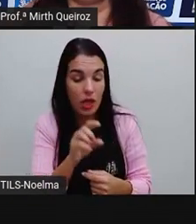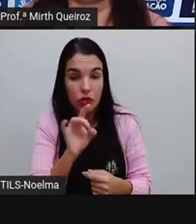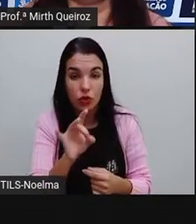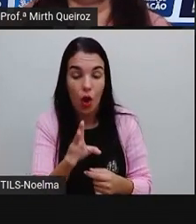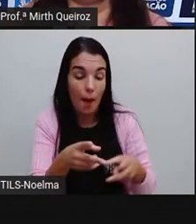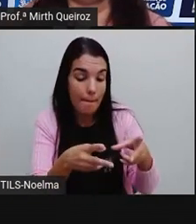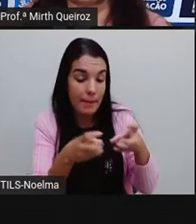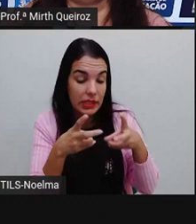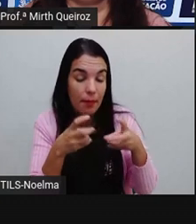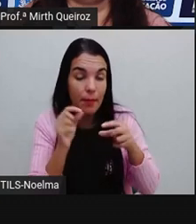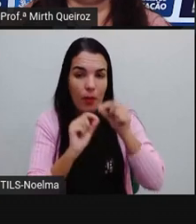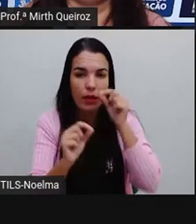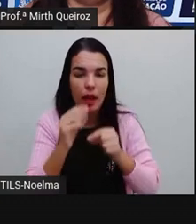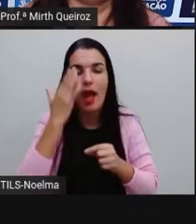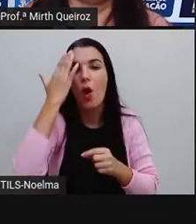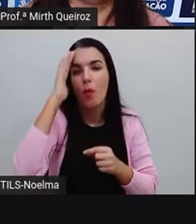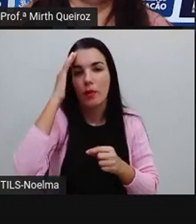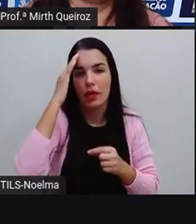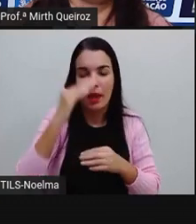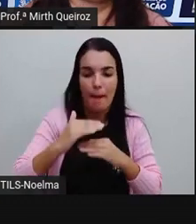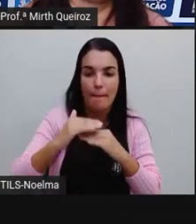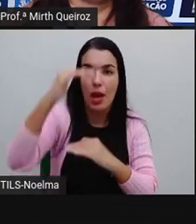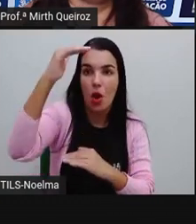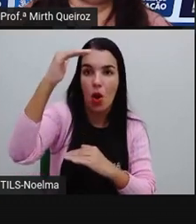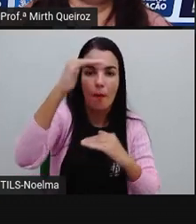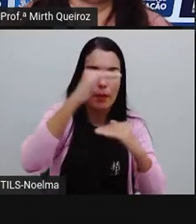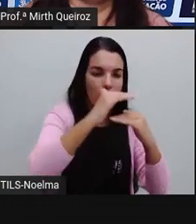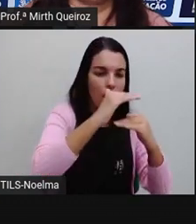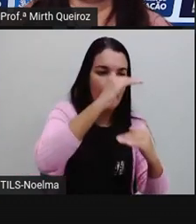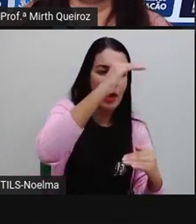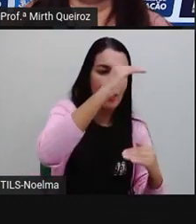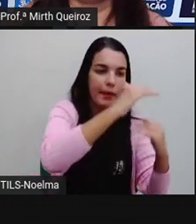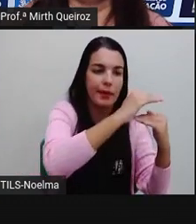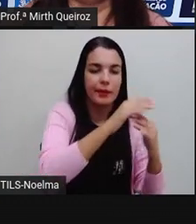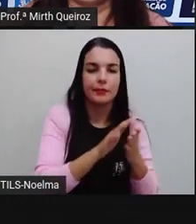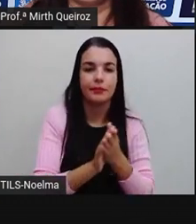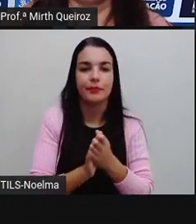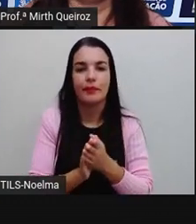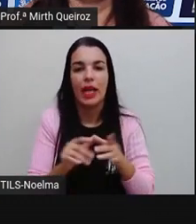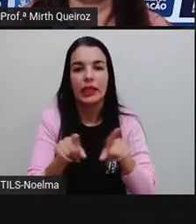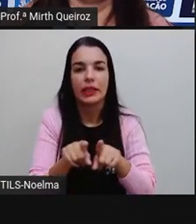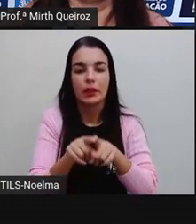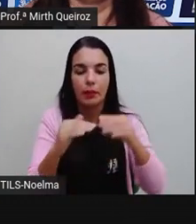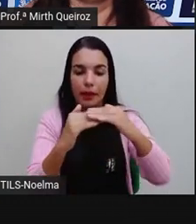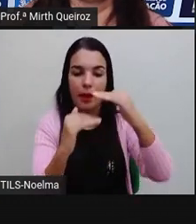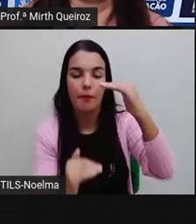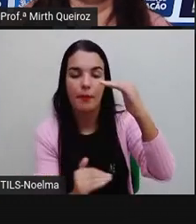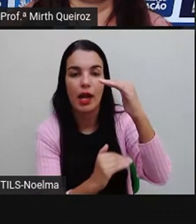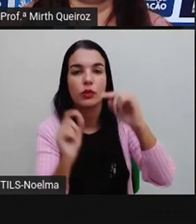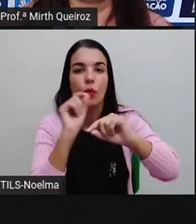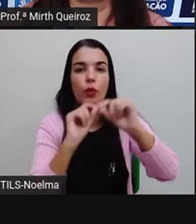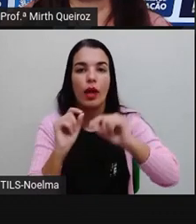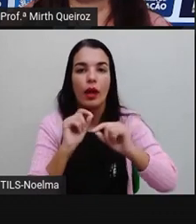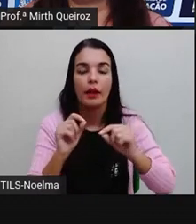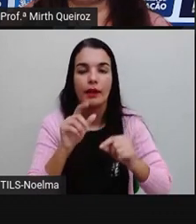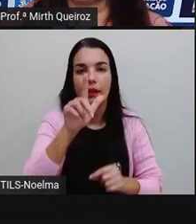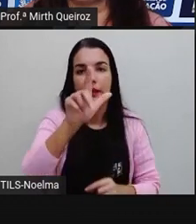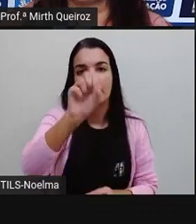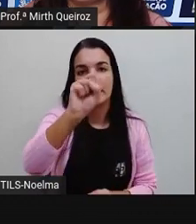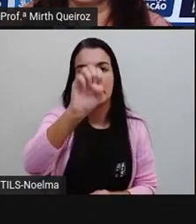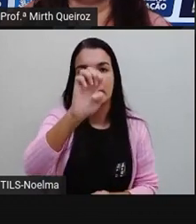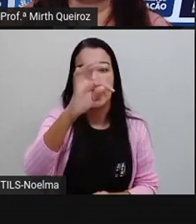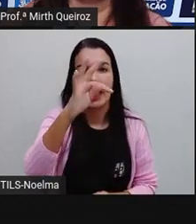dá para a gente compreender. Nós temos aqui também o gráfico de setores, que aí está na forma de um